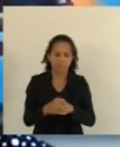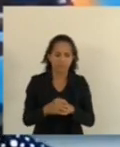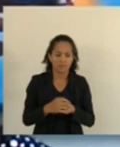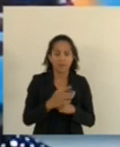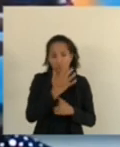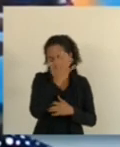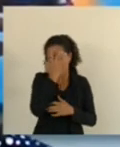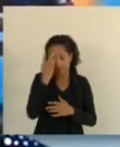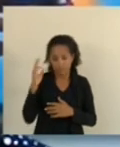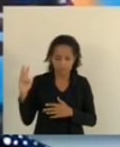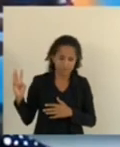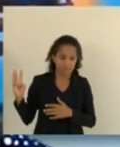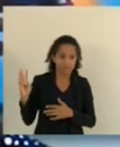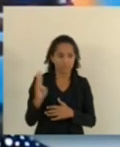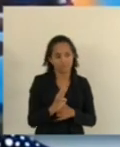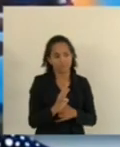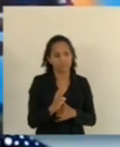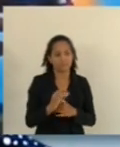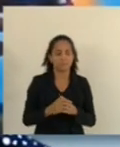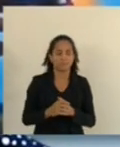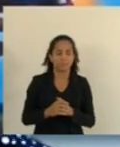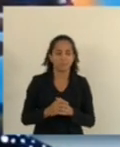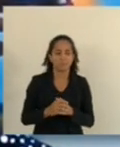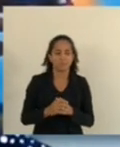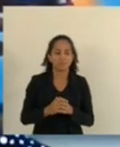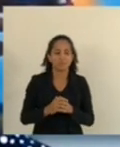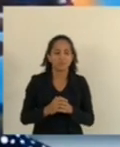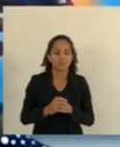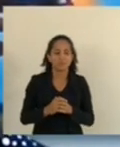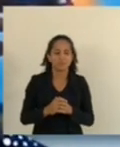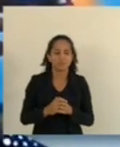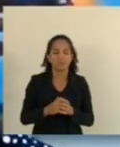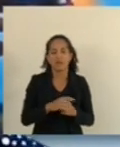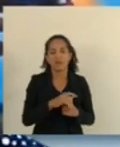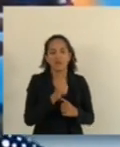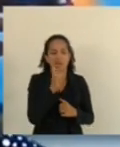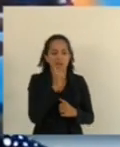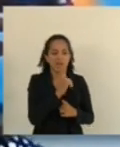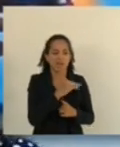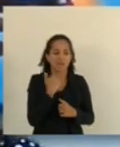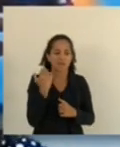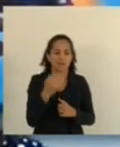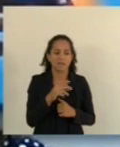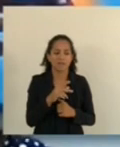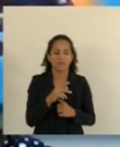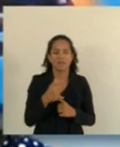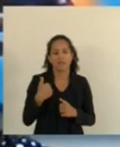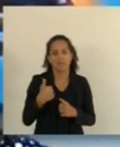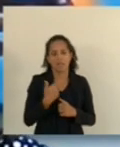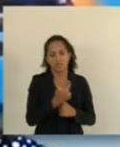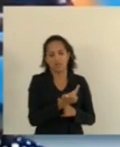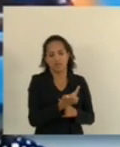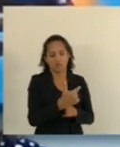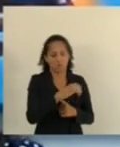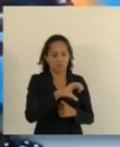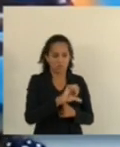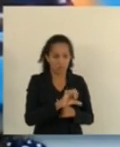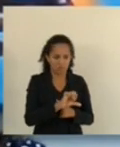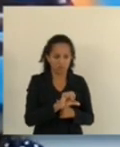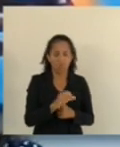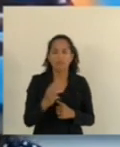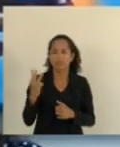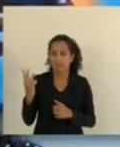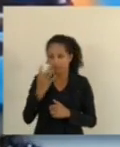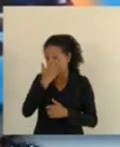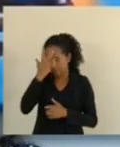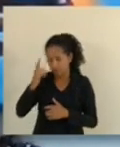pessoas, a vítima foi Keme de Santos do Sacramento de 29 anos, três indivíduos também